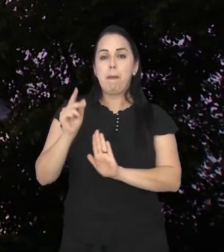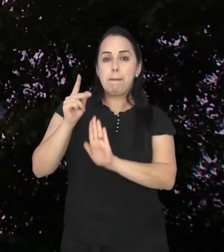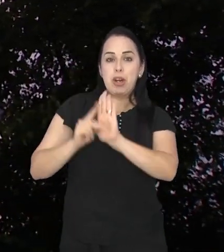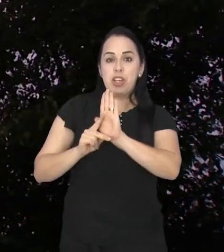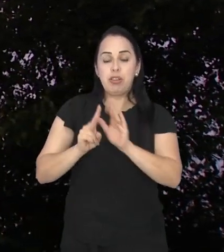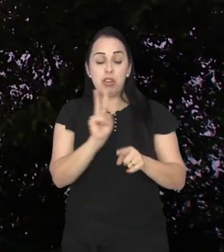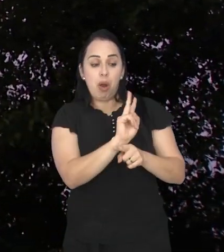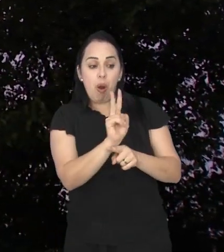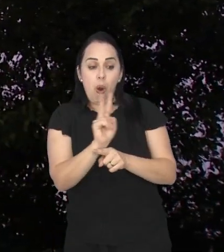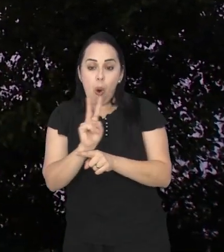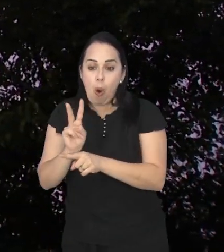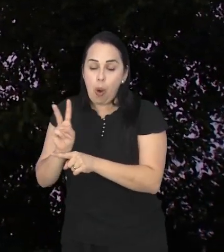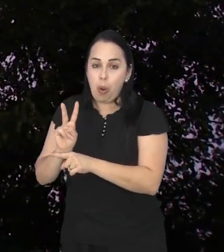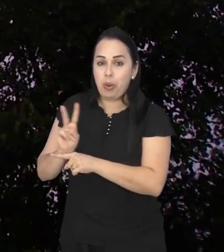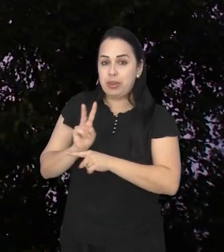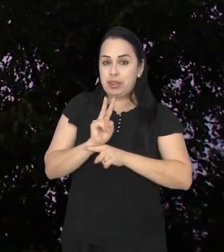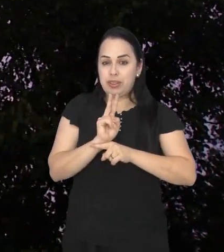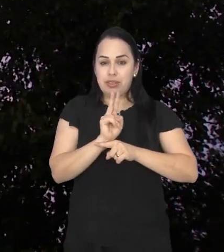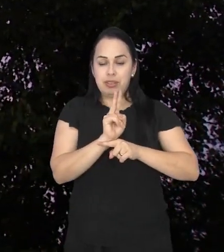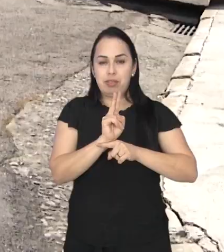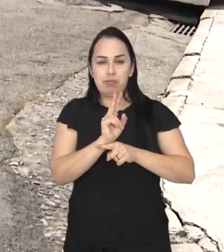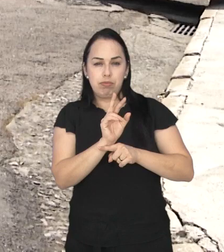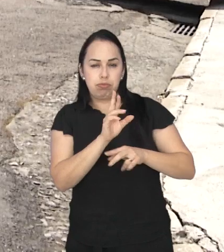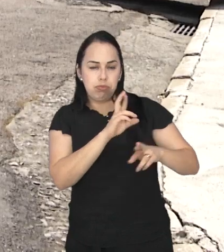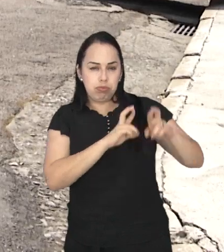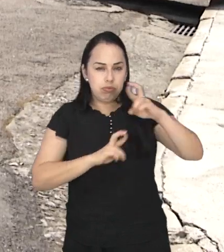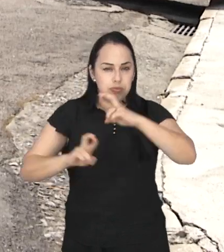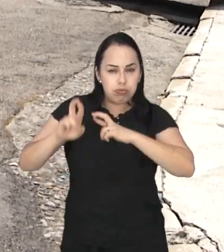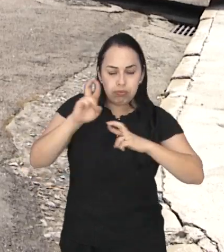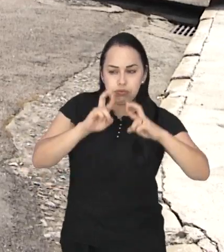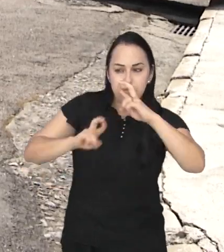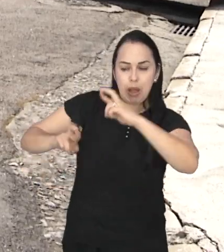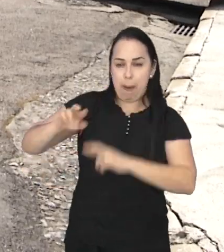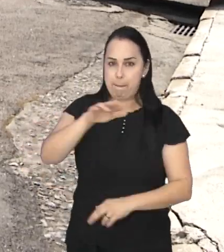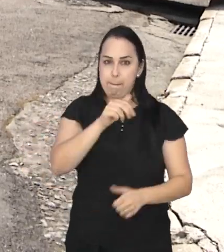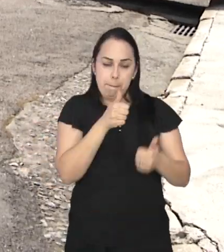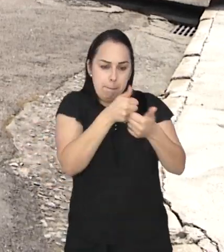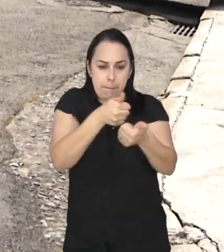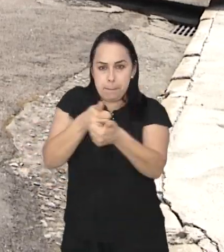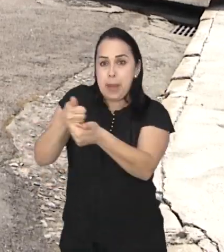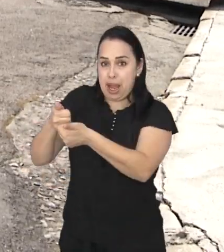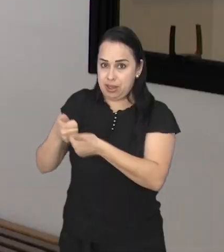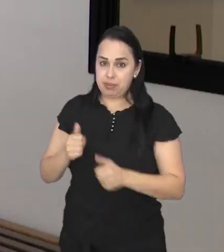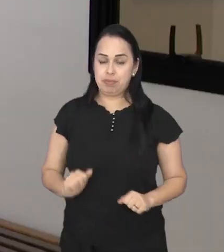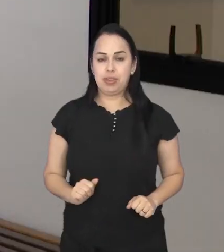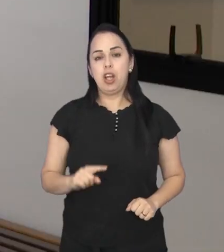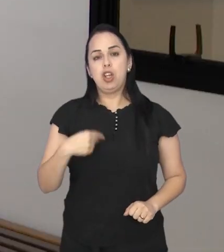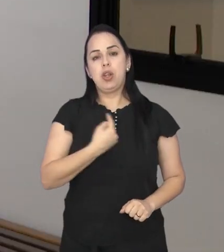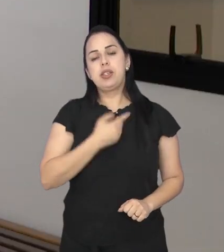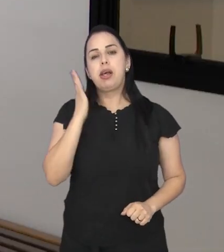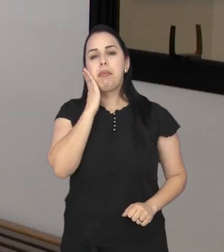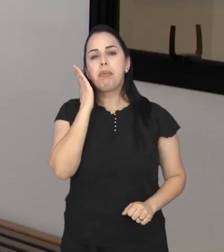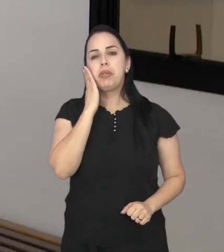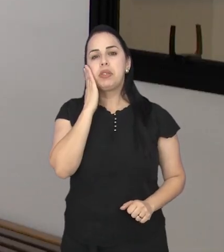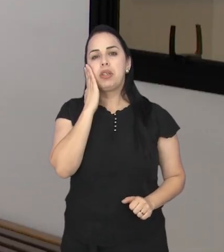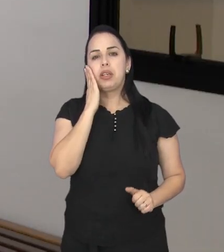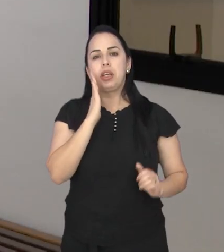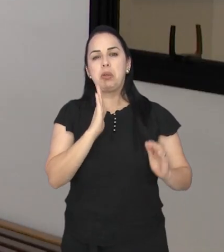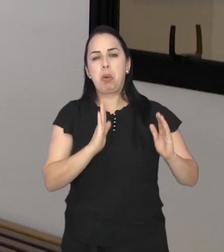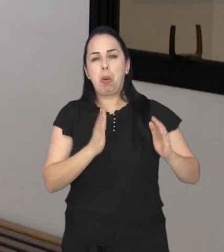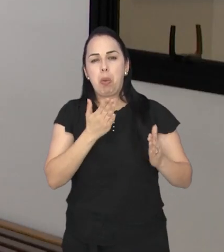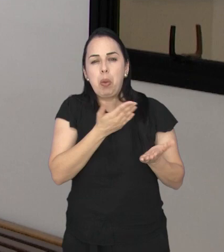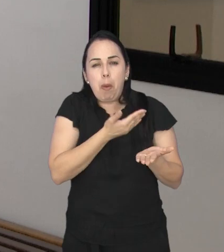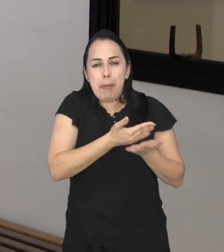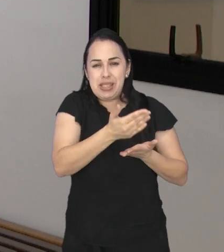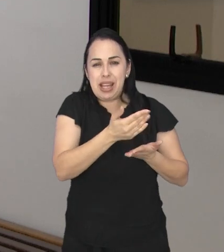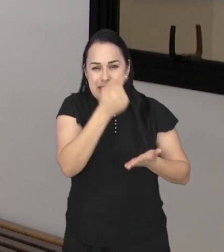o programa Ronda da Saúde, que estabelece patrulhamento preventivo nesses locais. A gente sabe que tem vários momentos,